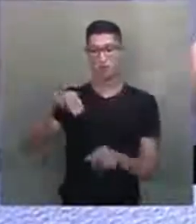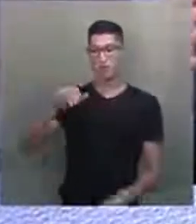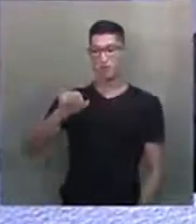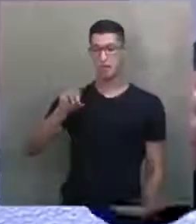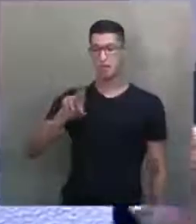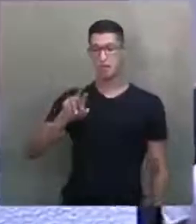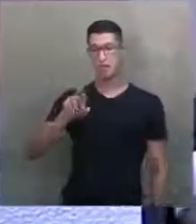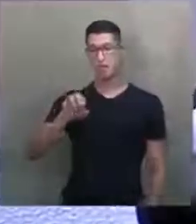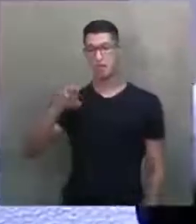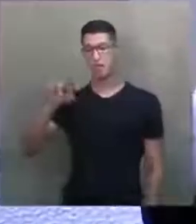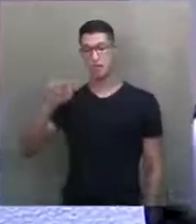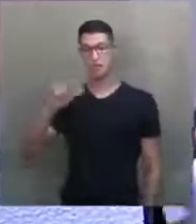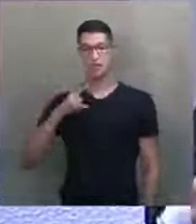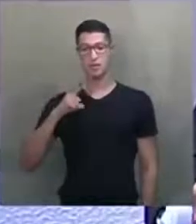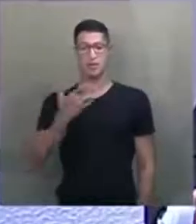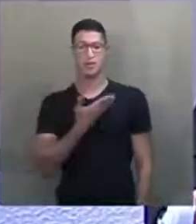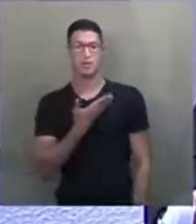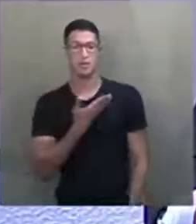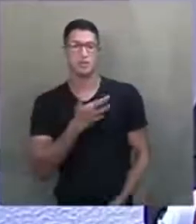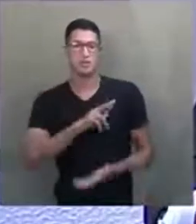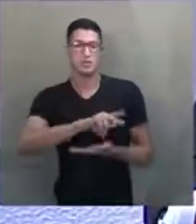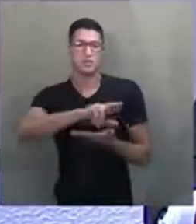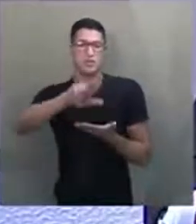todas as denominações. Eu tenho muitos amigos.